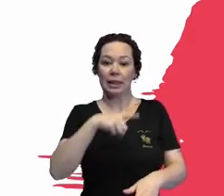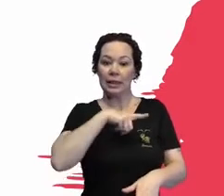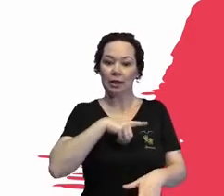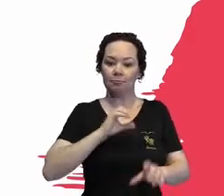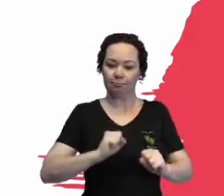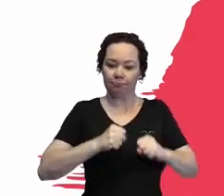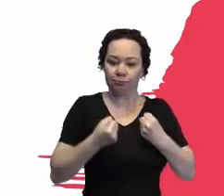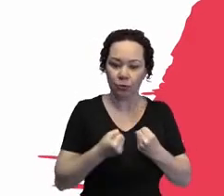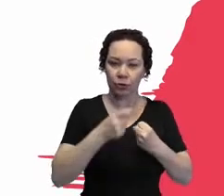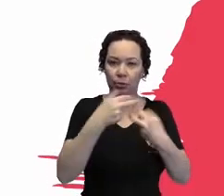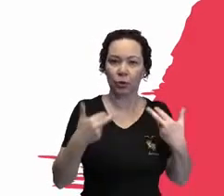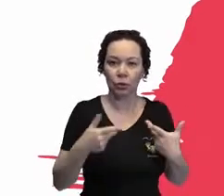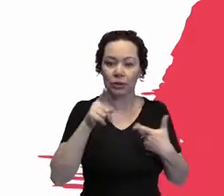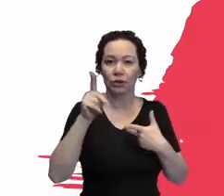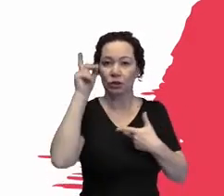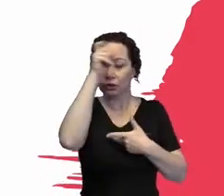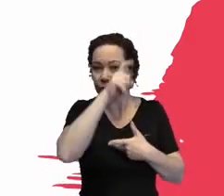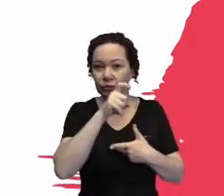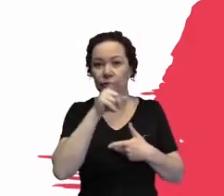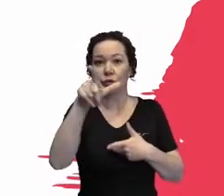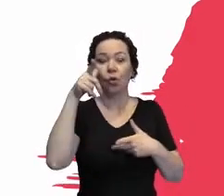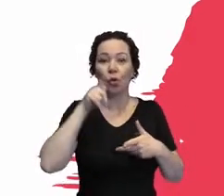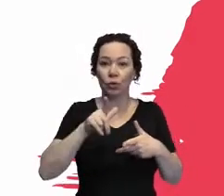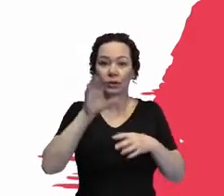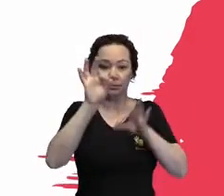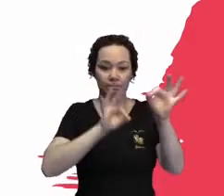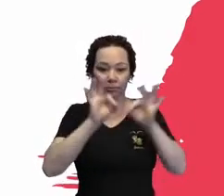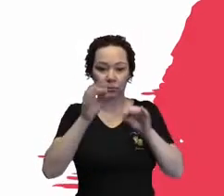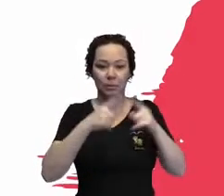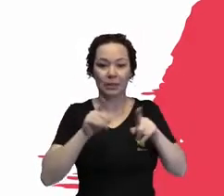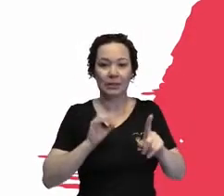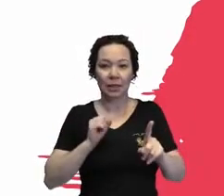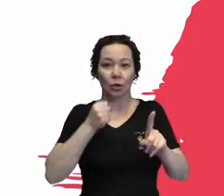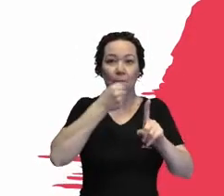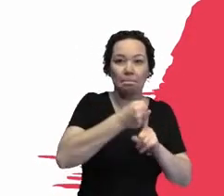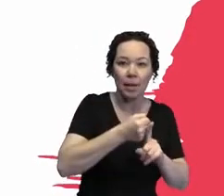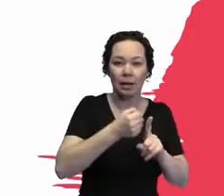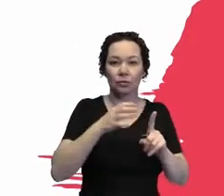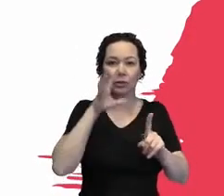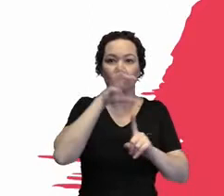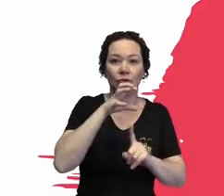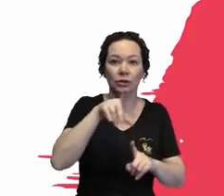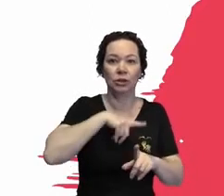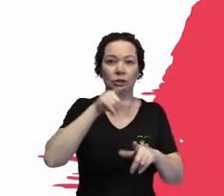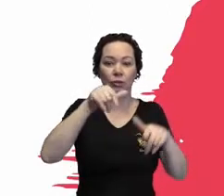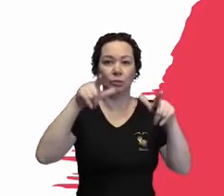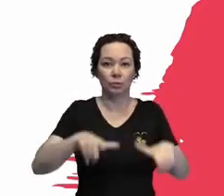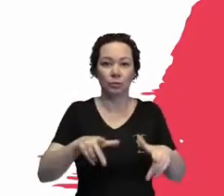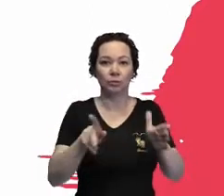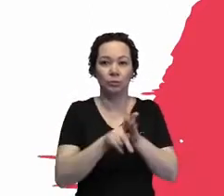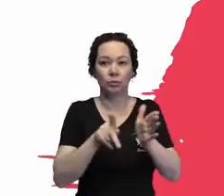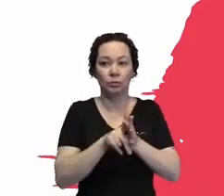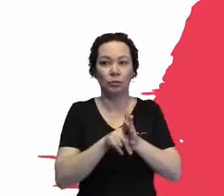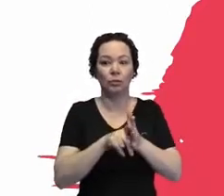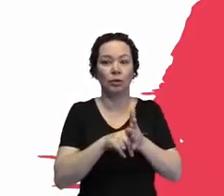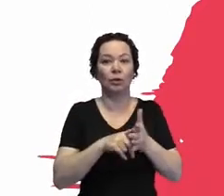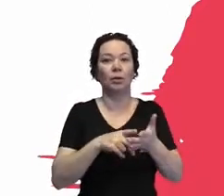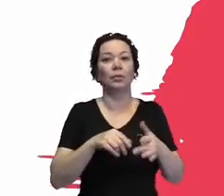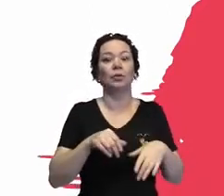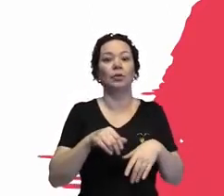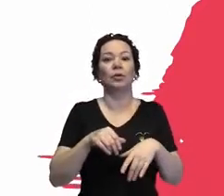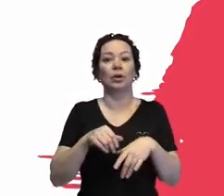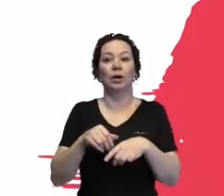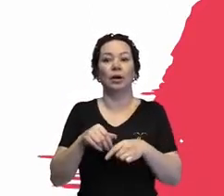coisa que você não, é difícil medir, mas o impacto de você ter o seu próprio espaço, e a partir dali,